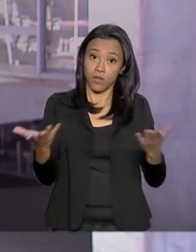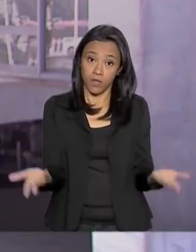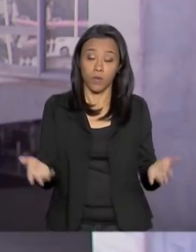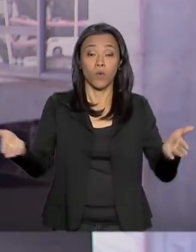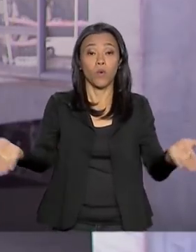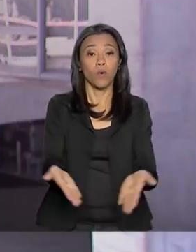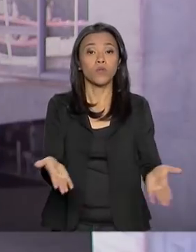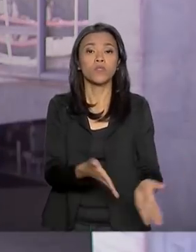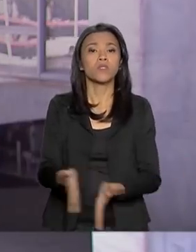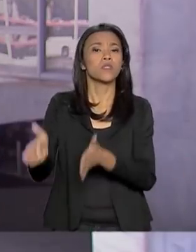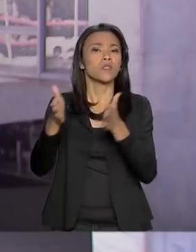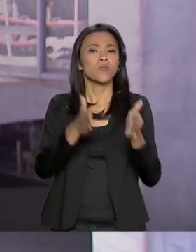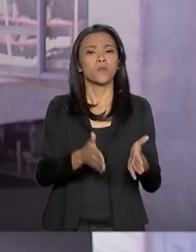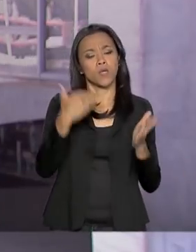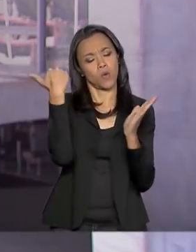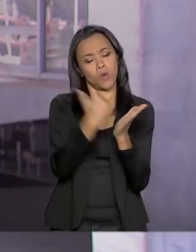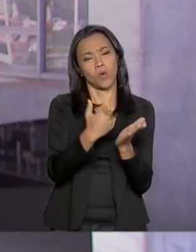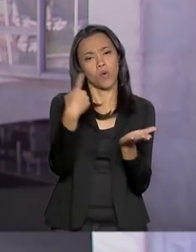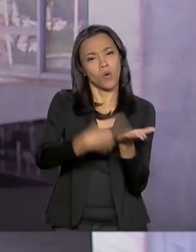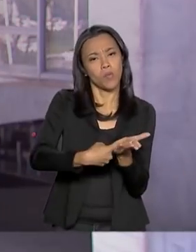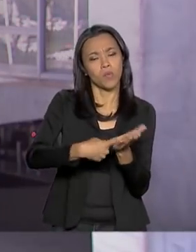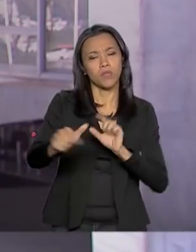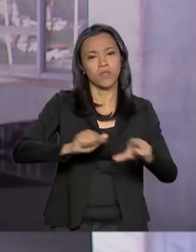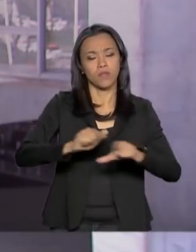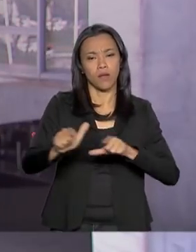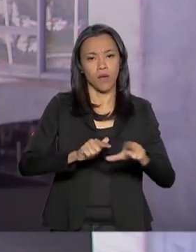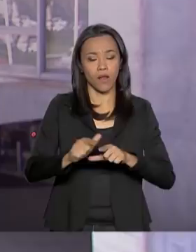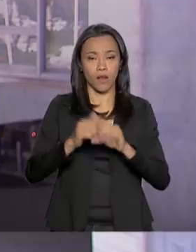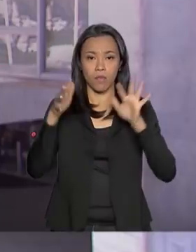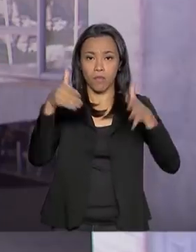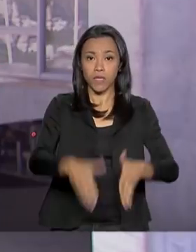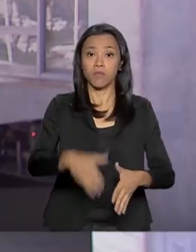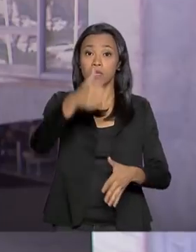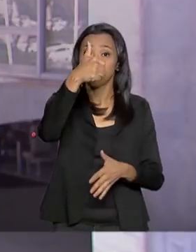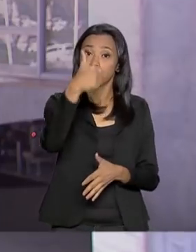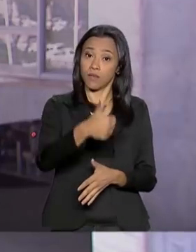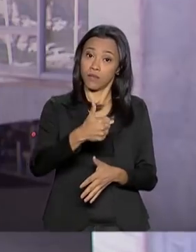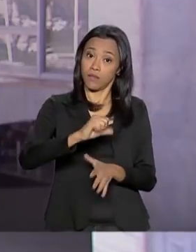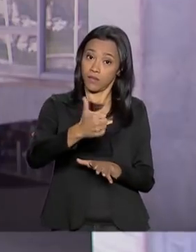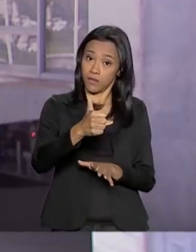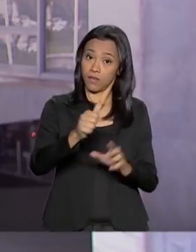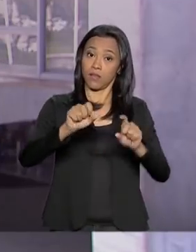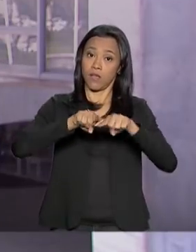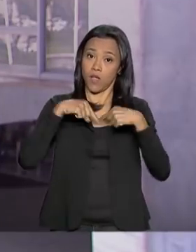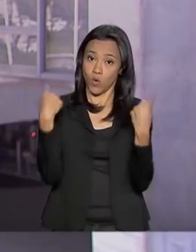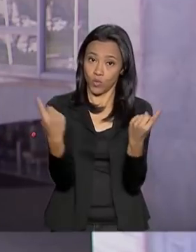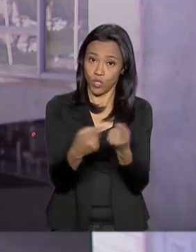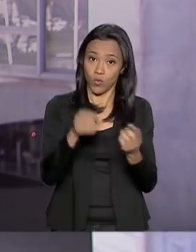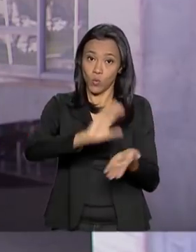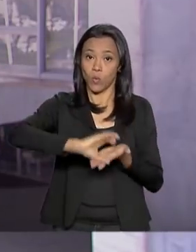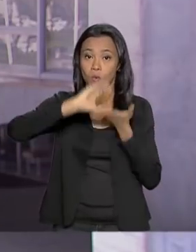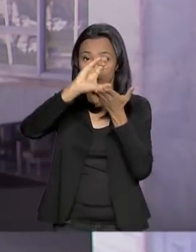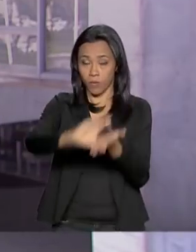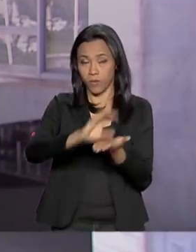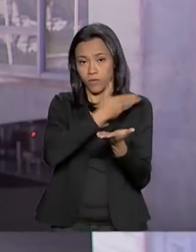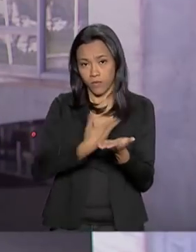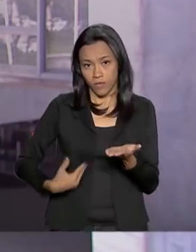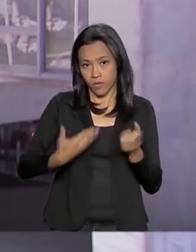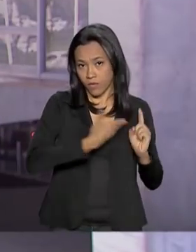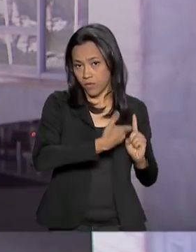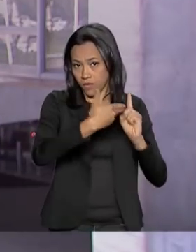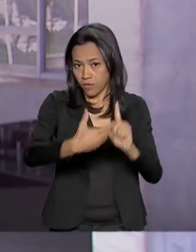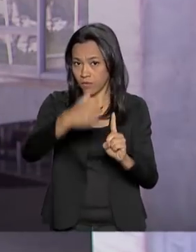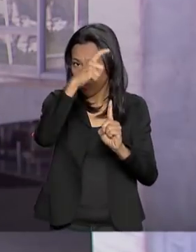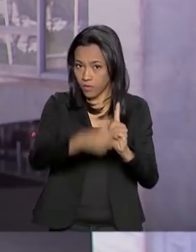a gente fala da agenda do presidente, ele participa da 11ª reunião do Conselho de Governo, recebe o ministro da Defesa, Fernando